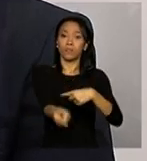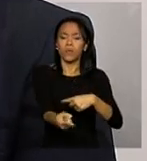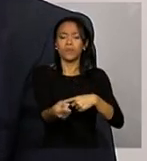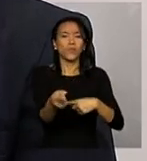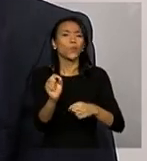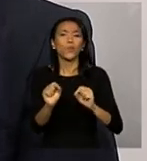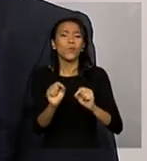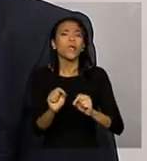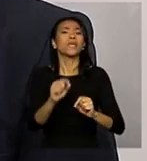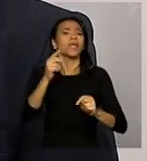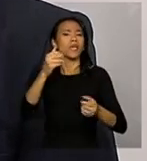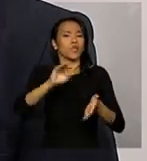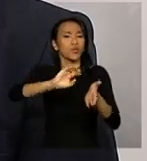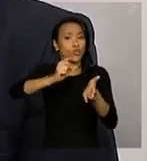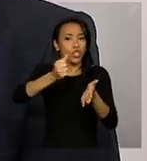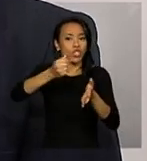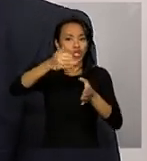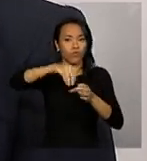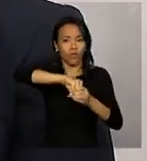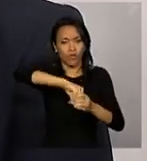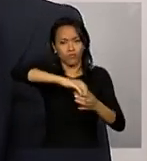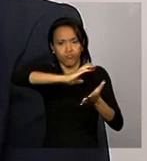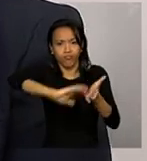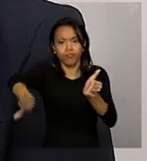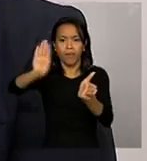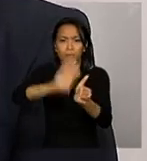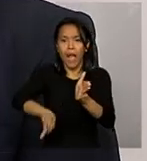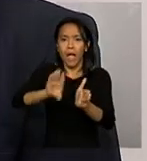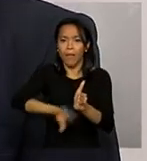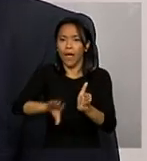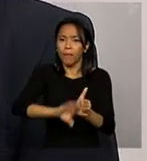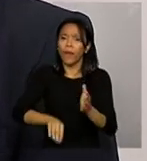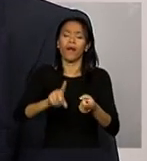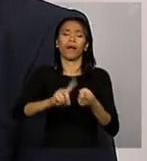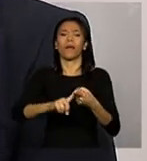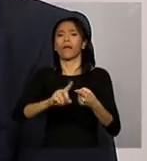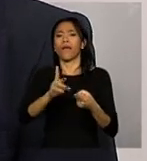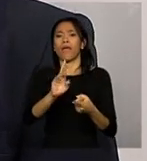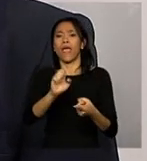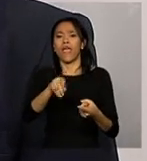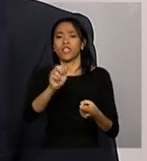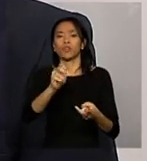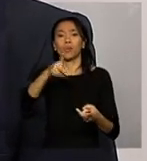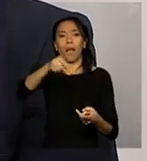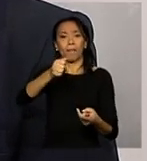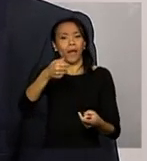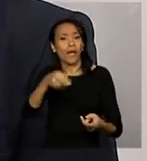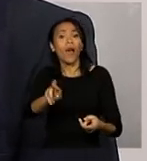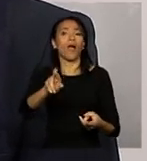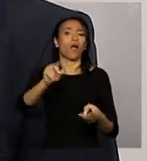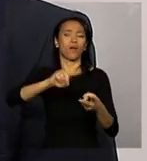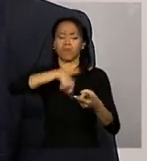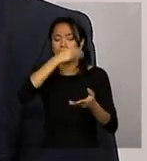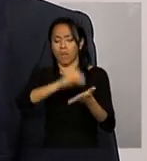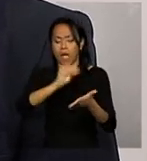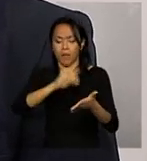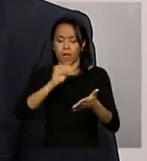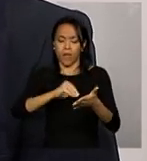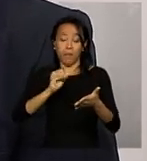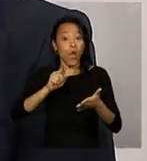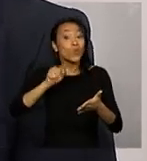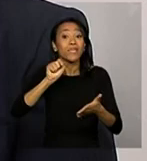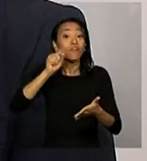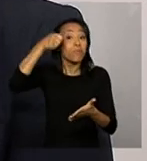saiu da conta no exercício as despesas em trânsito reza a pagar não é para colocar nesse campo é o que efetivamente foi pago no